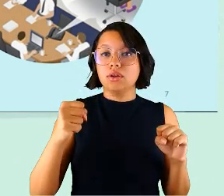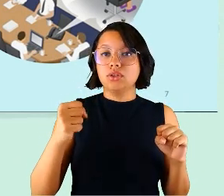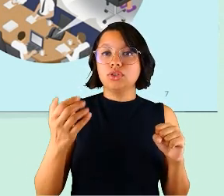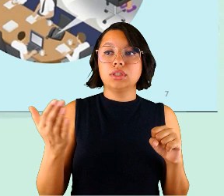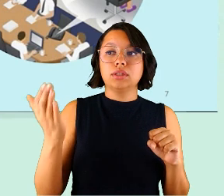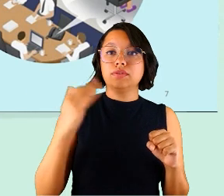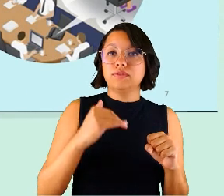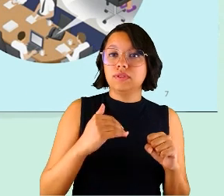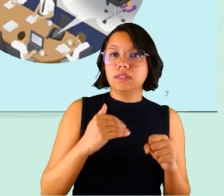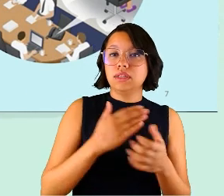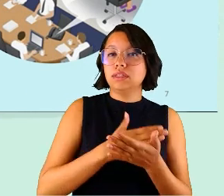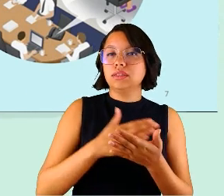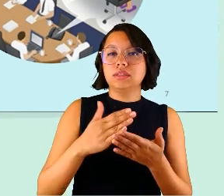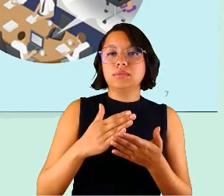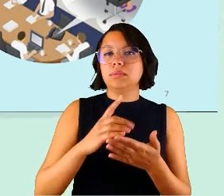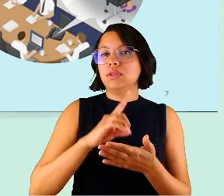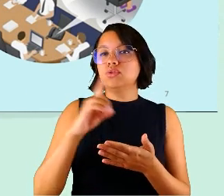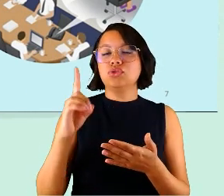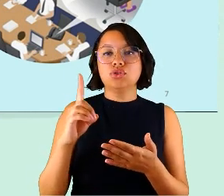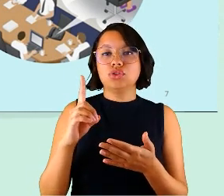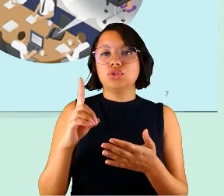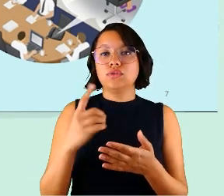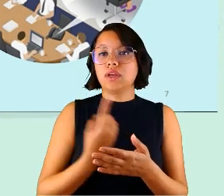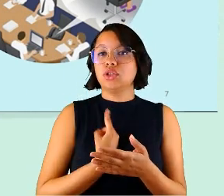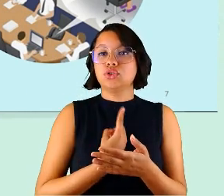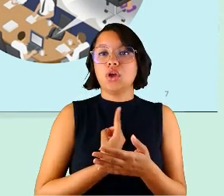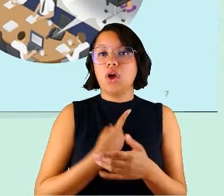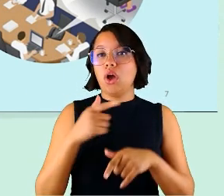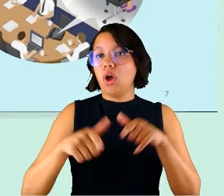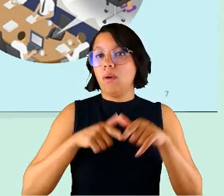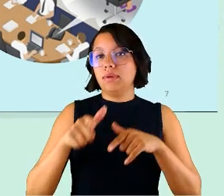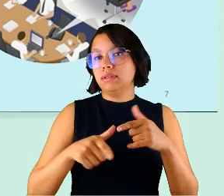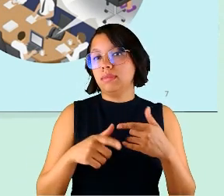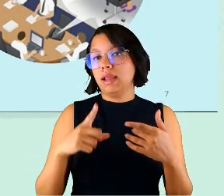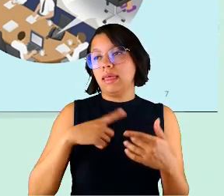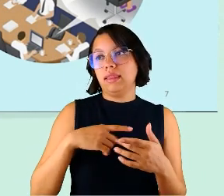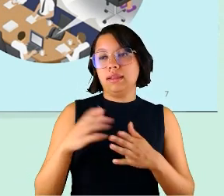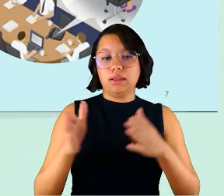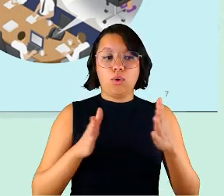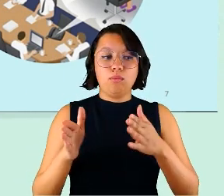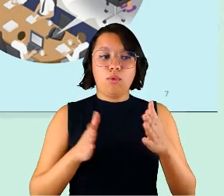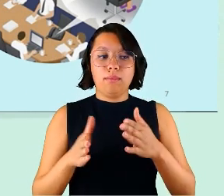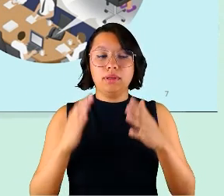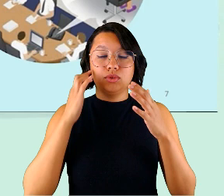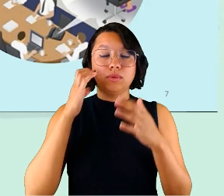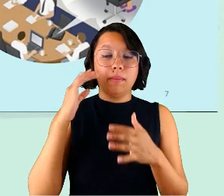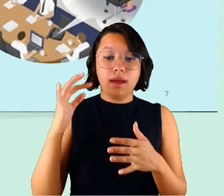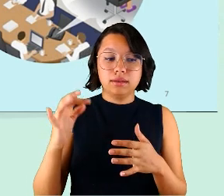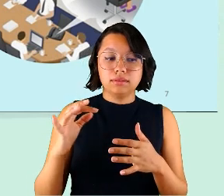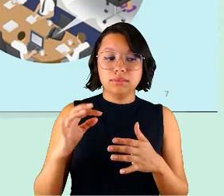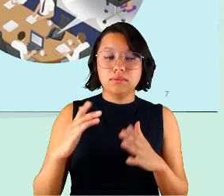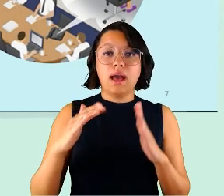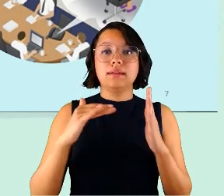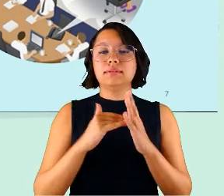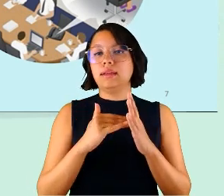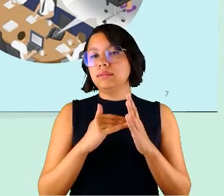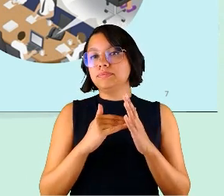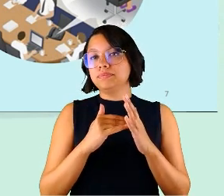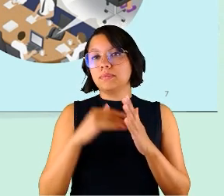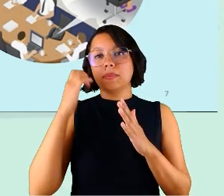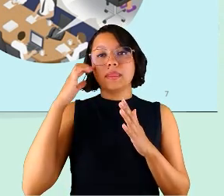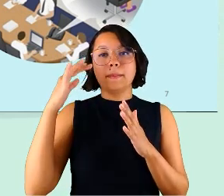adivinha nesses primeiros dias de ficar sozinho para trabalhar, de ter que ter um momento de reflexão até para